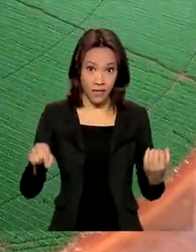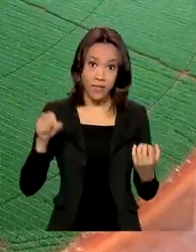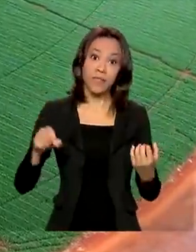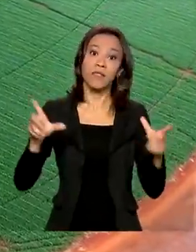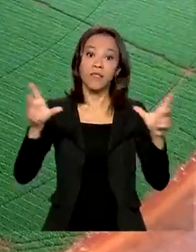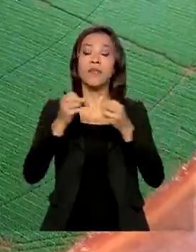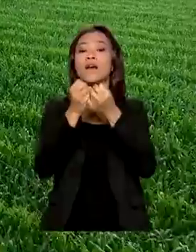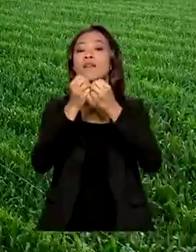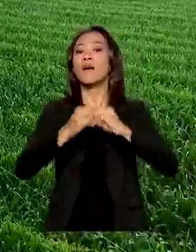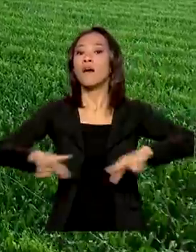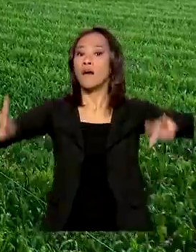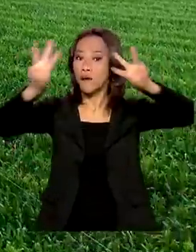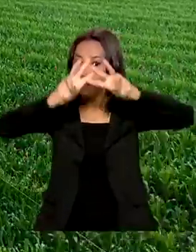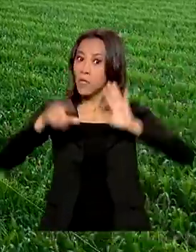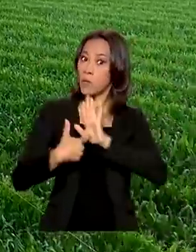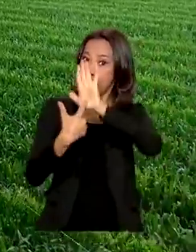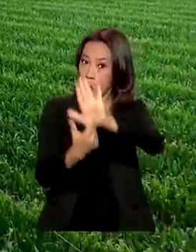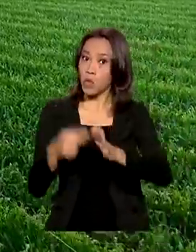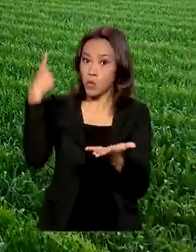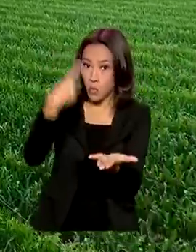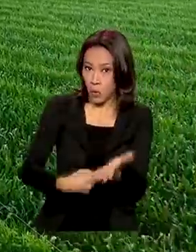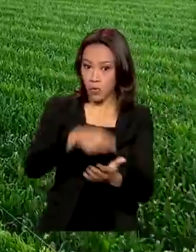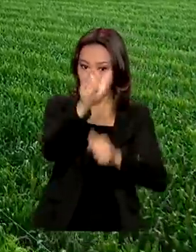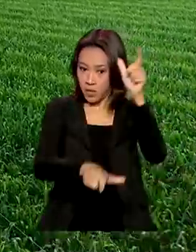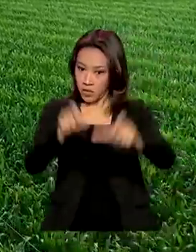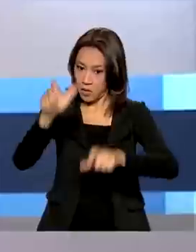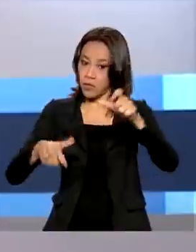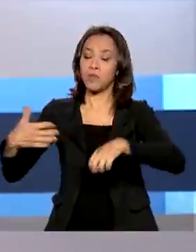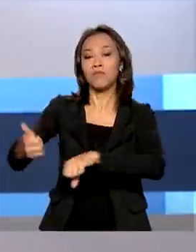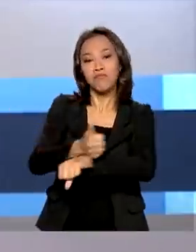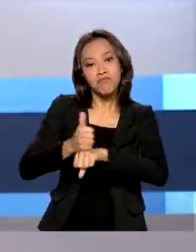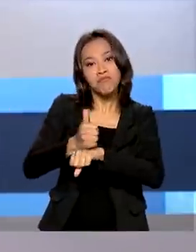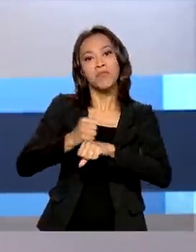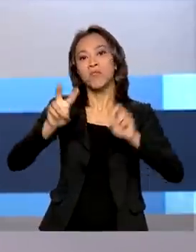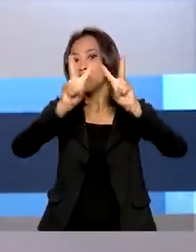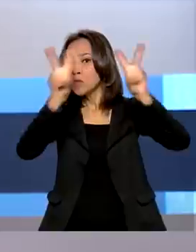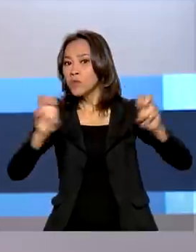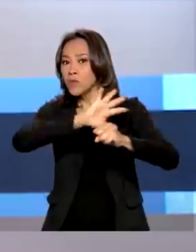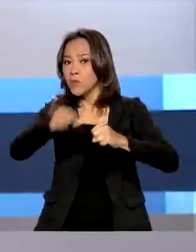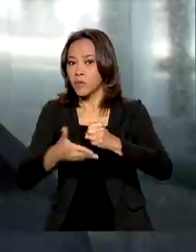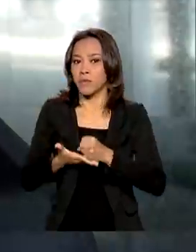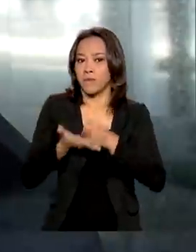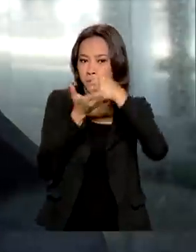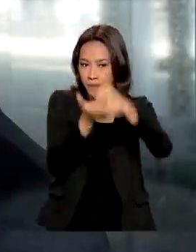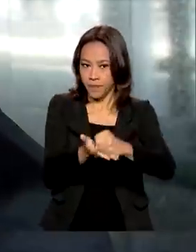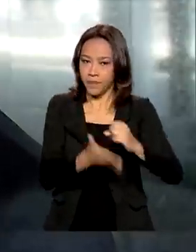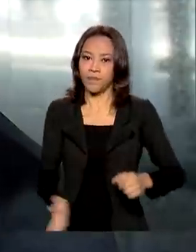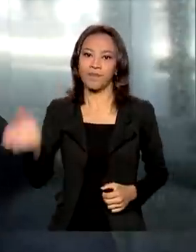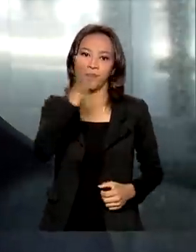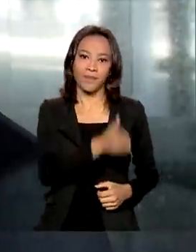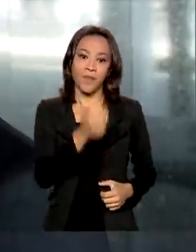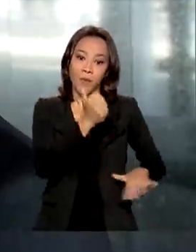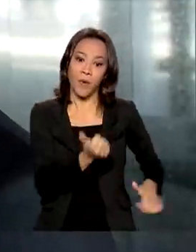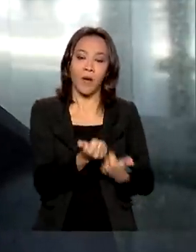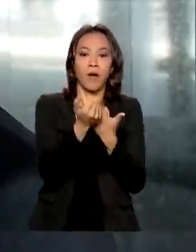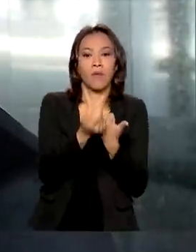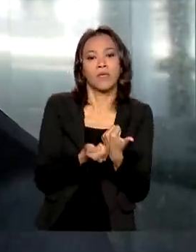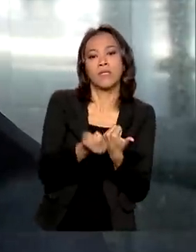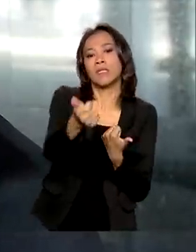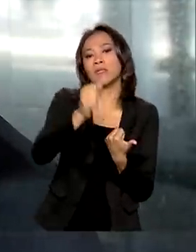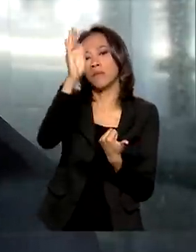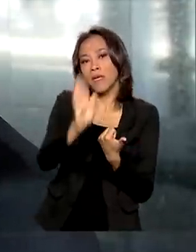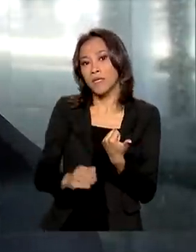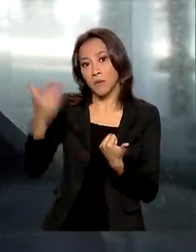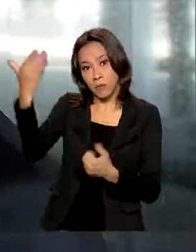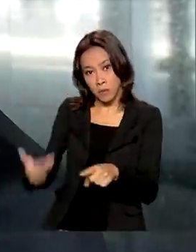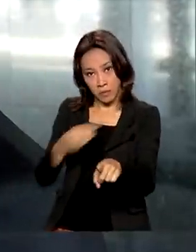compromisso dos produtores rurais com a sustentabilidade. E veja ainda, Auxílio Brasil, ministro da Cidadania,